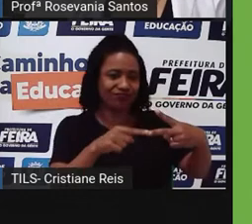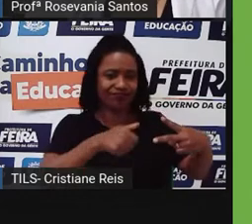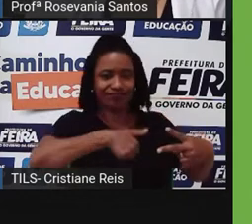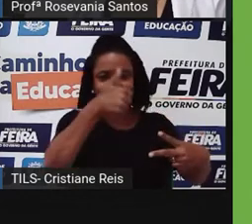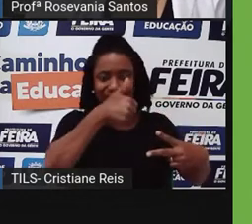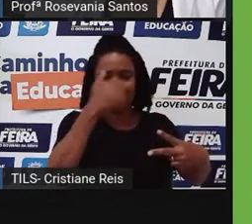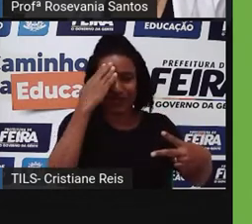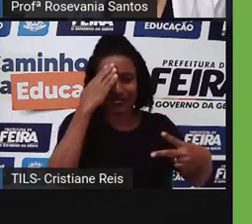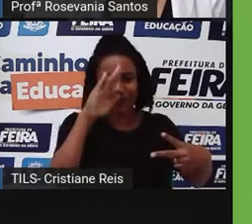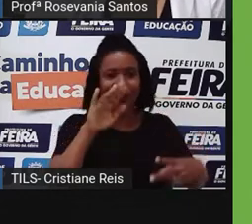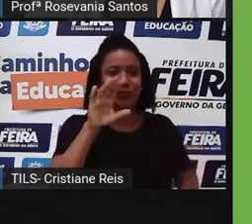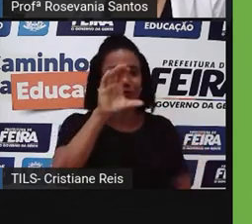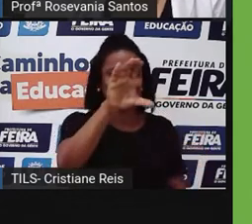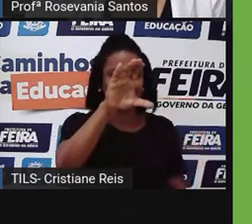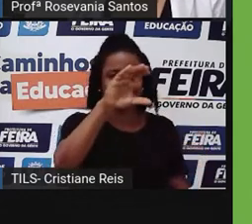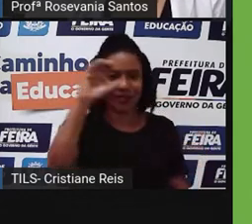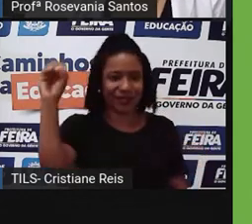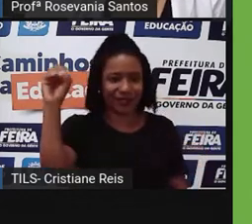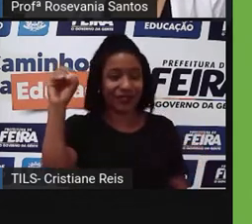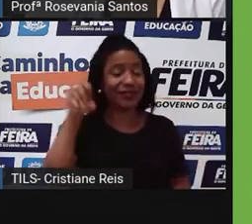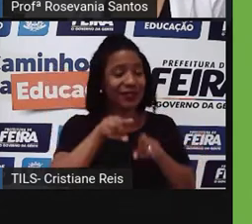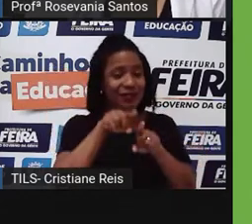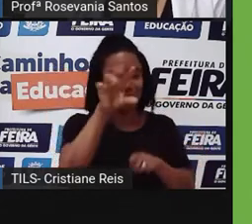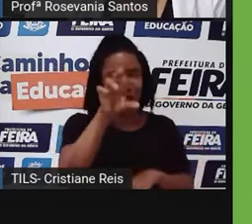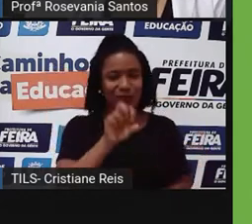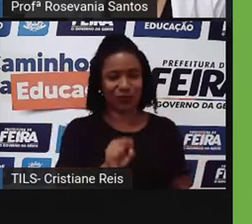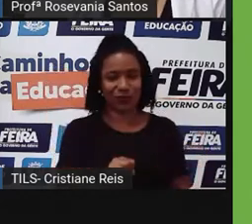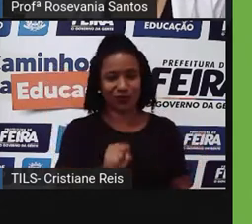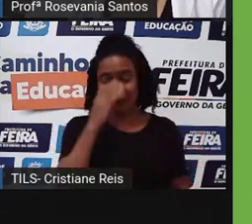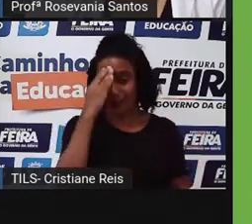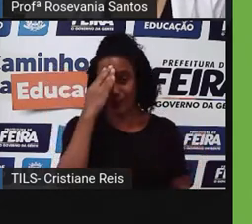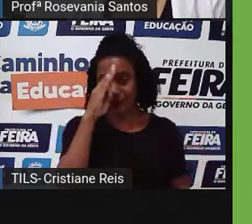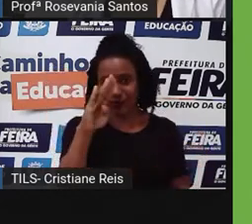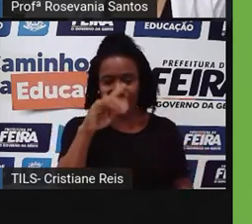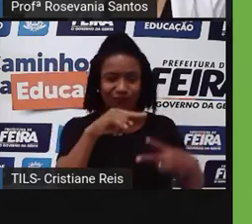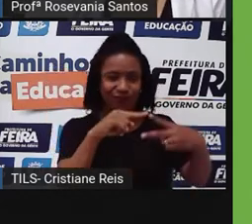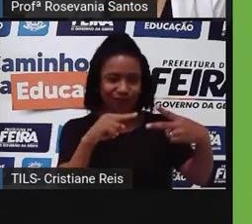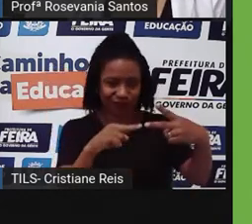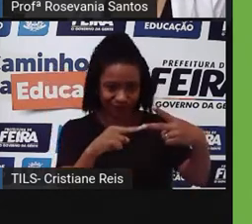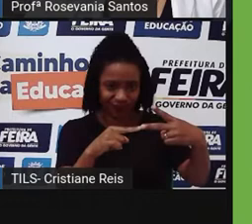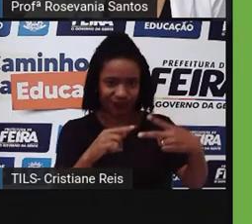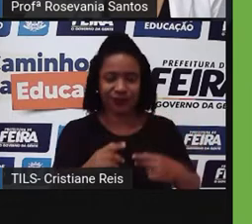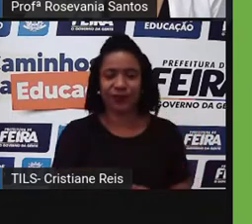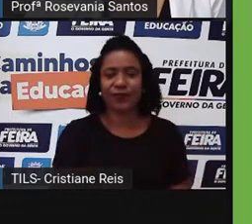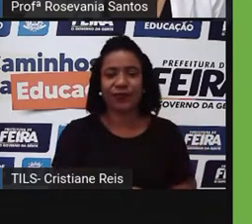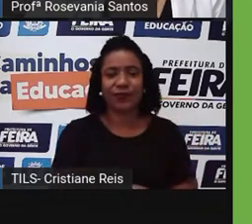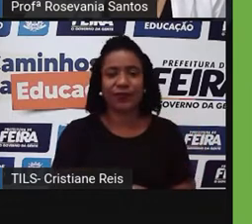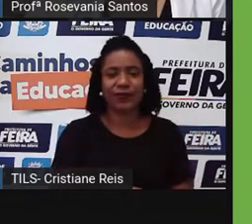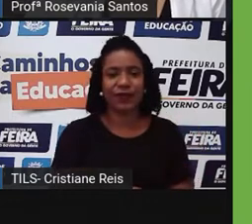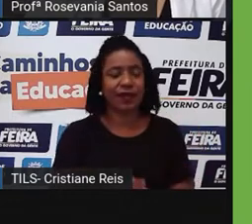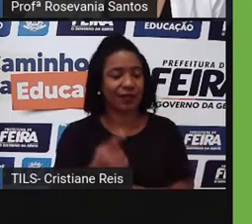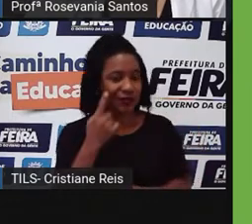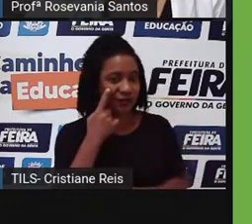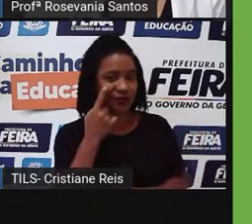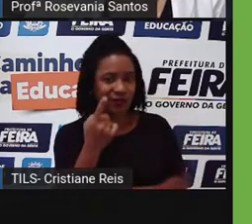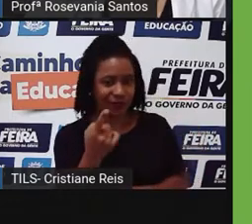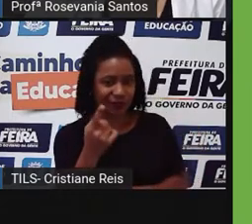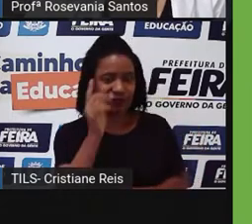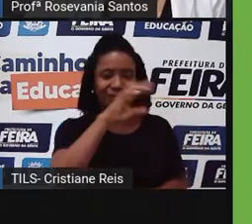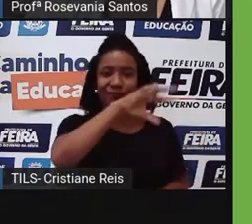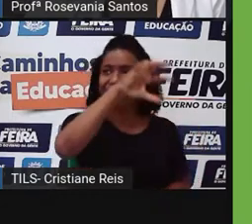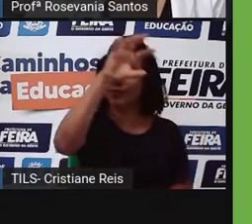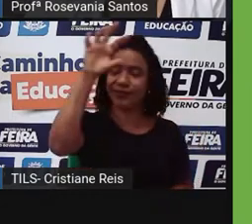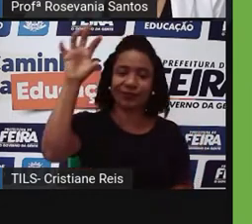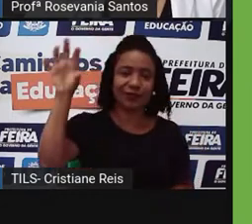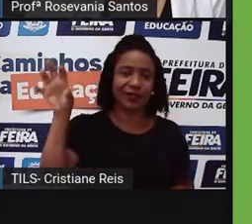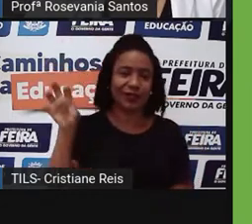mas elas têm sua participação. Então, você está vendo aí essa questão, né? Por região. E é o que